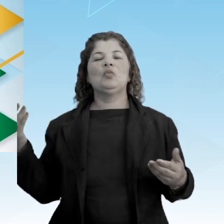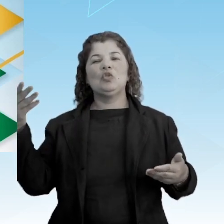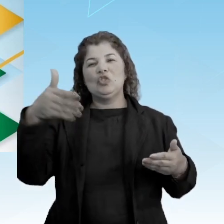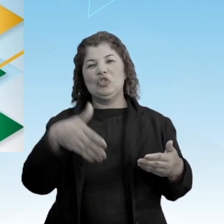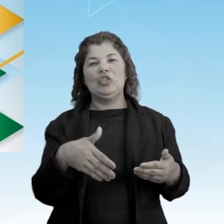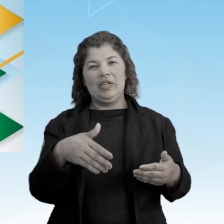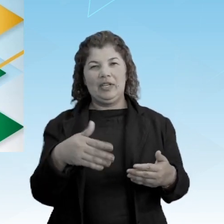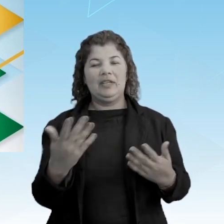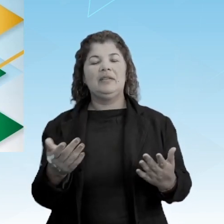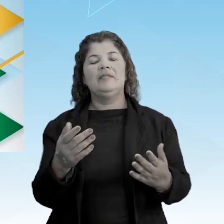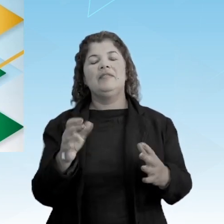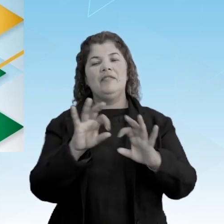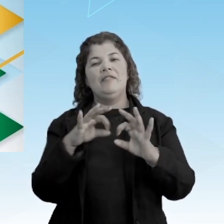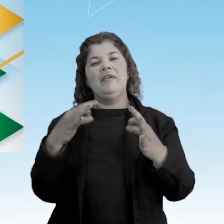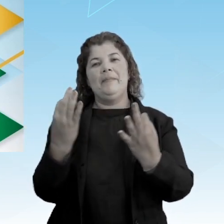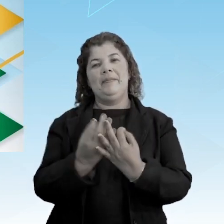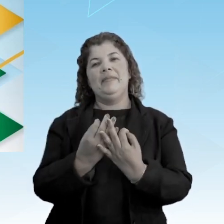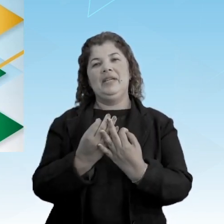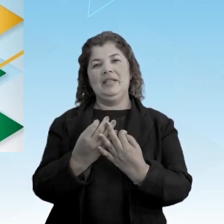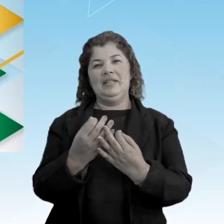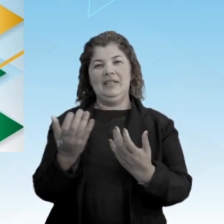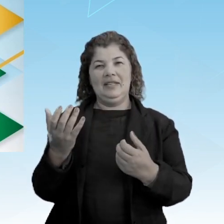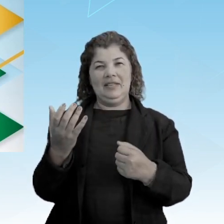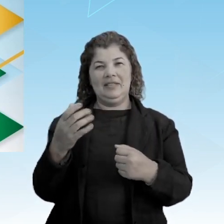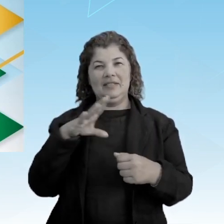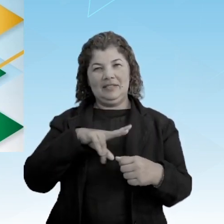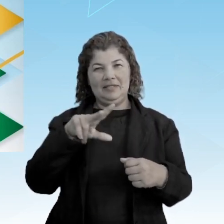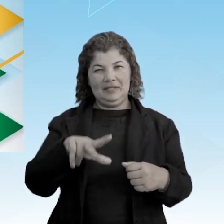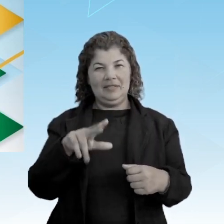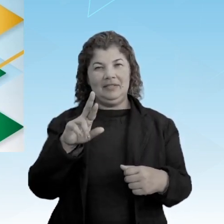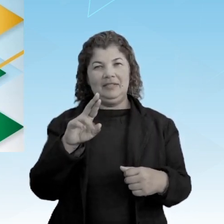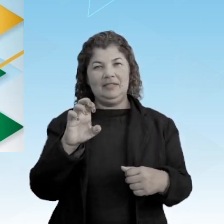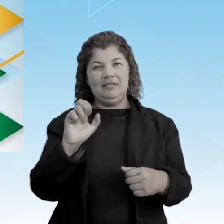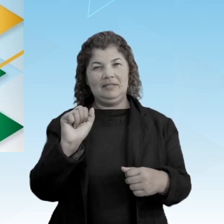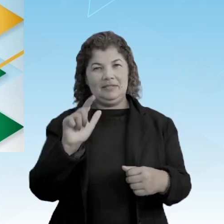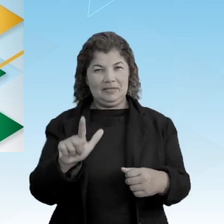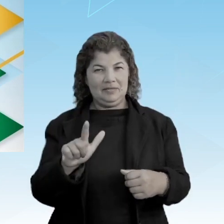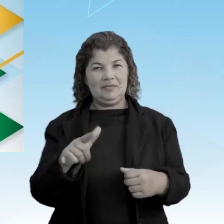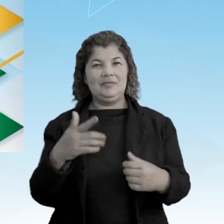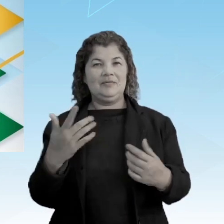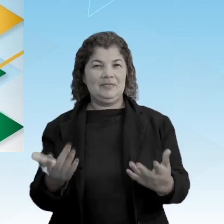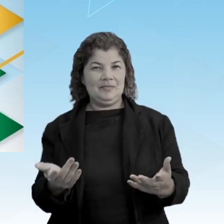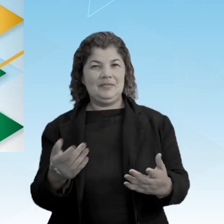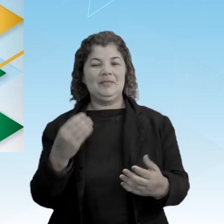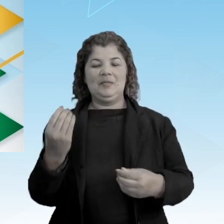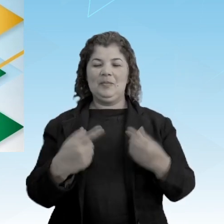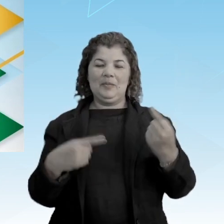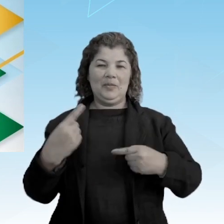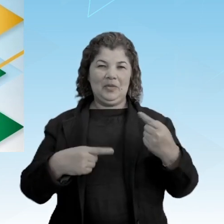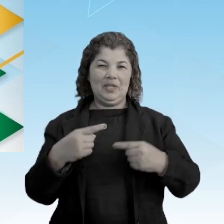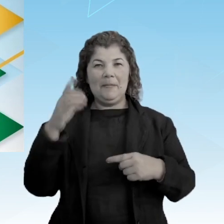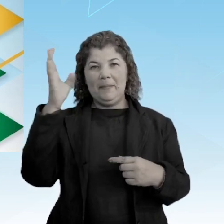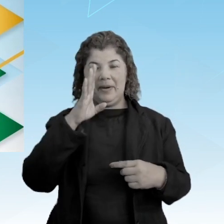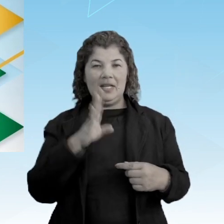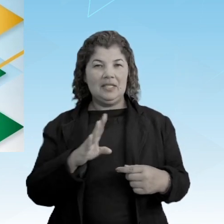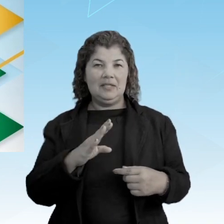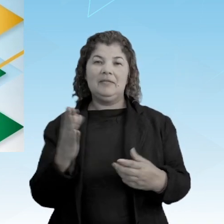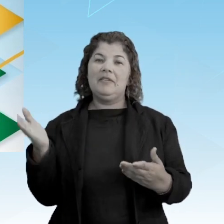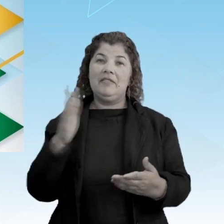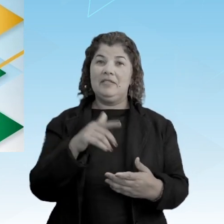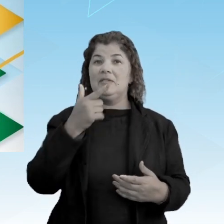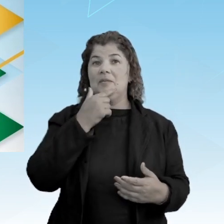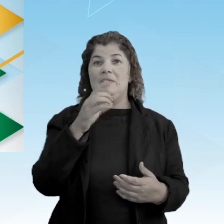família real, não isso? E a emancipação política do Brasil. Então a vinda de Dom João